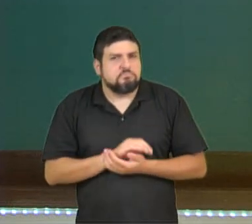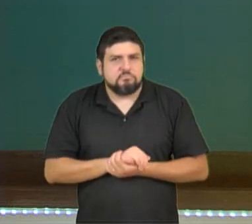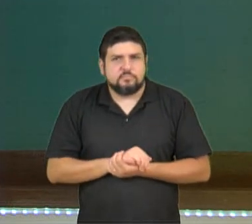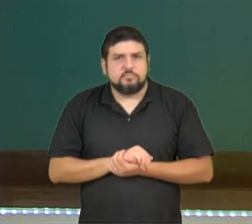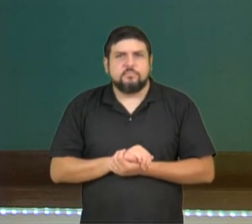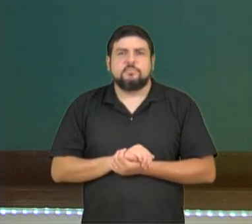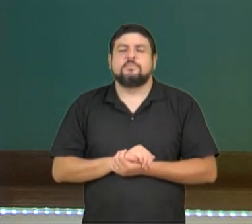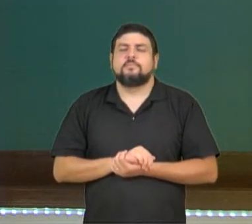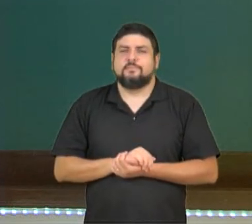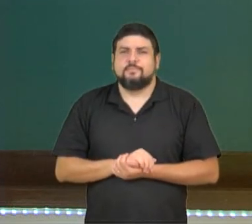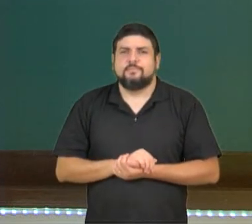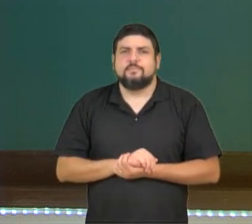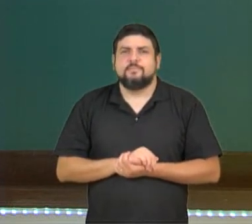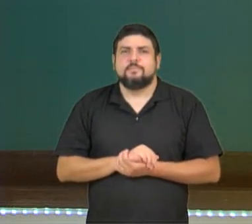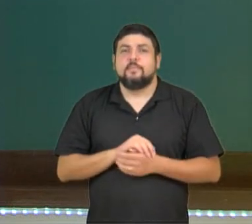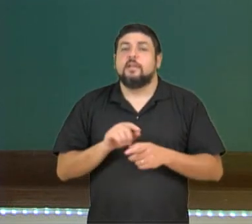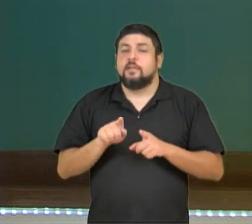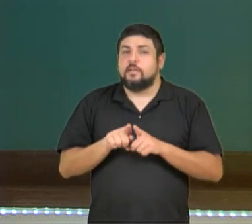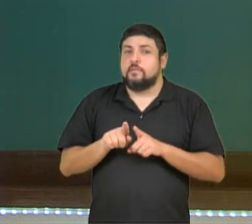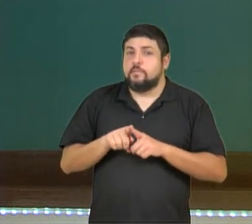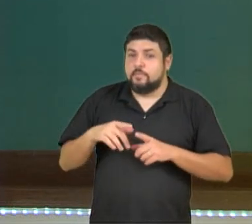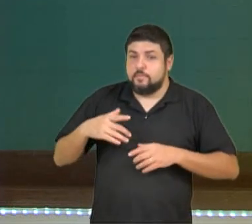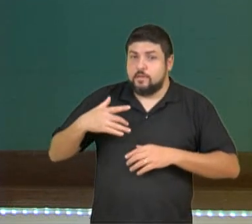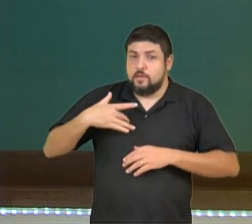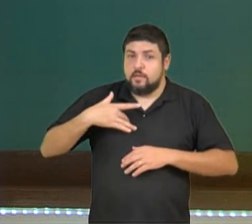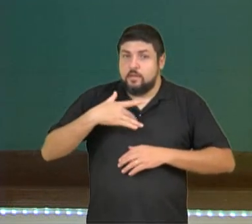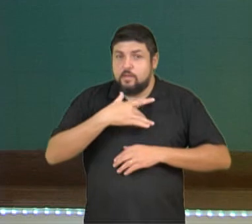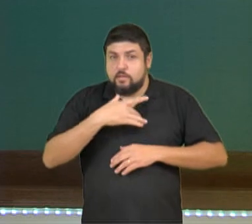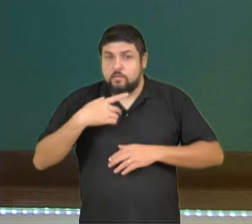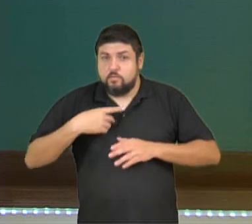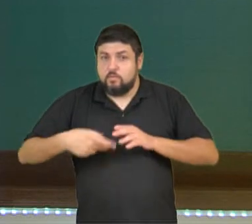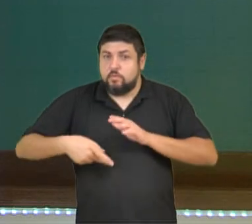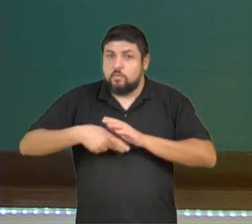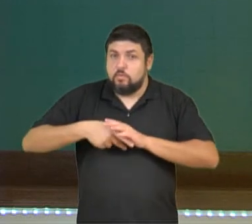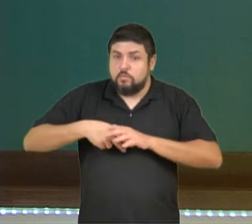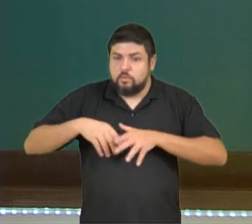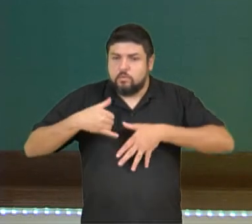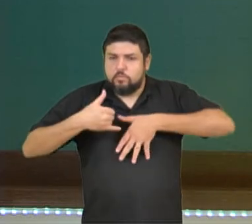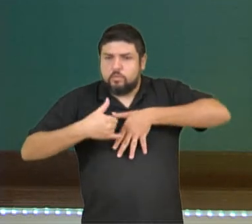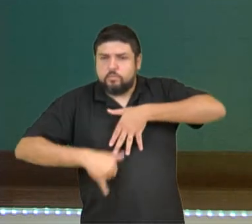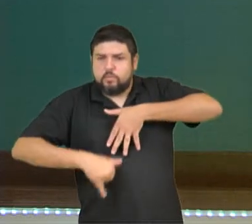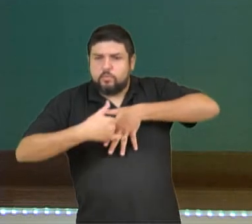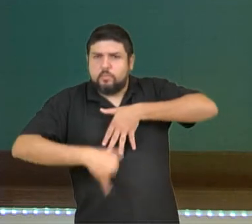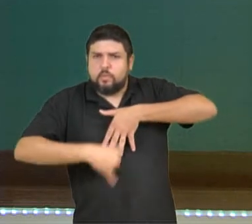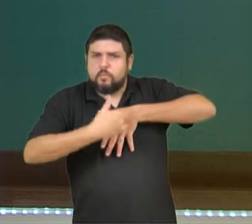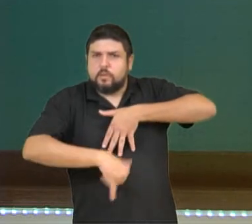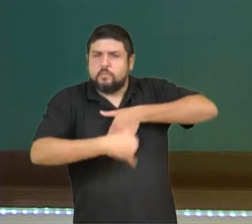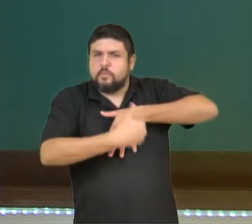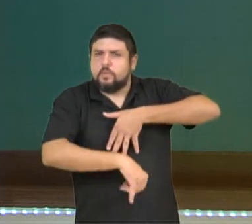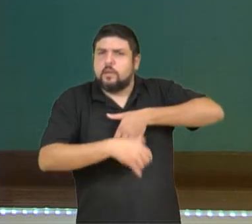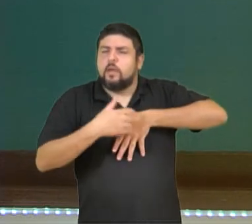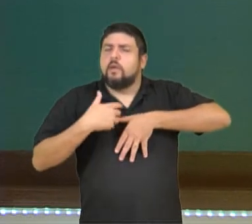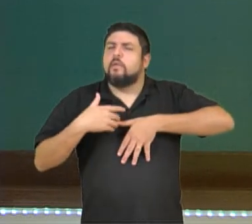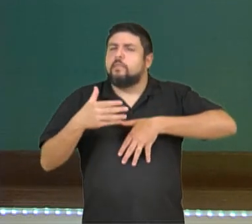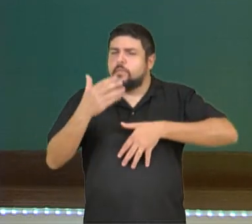inclui a saúde do sistema linfático? Ao longo desse vídeo você vai entender.